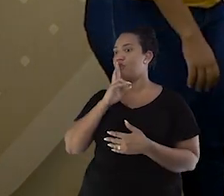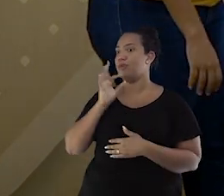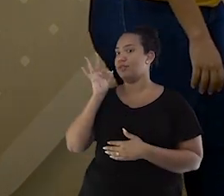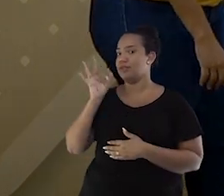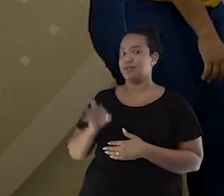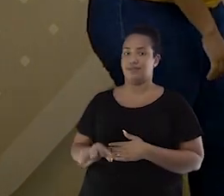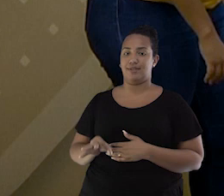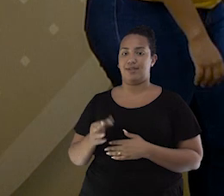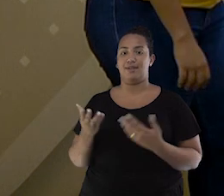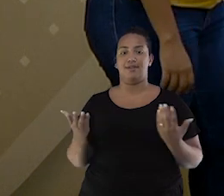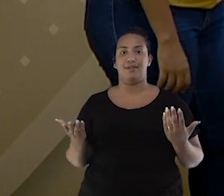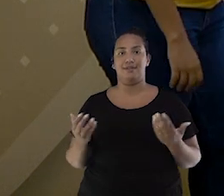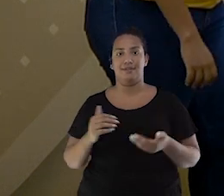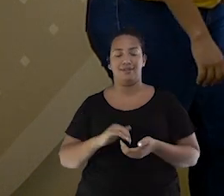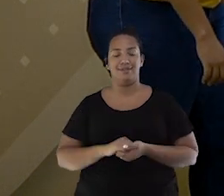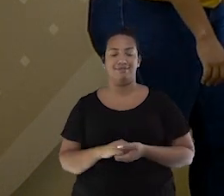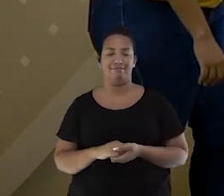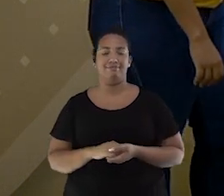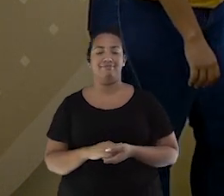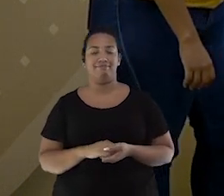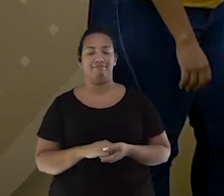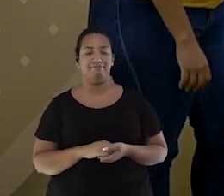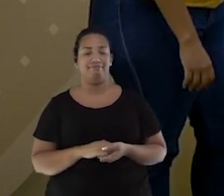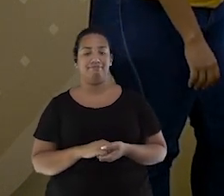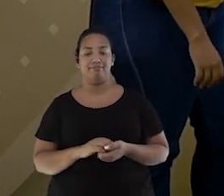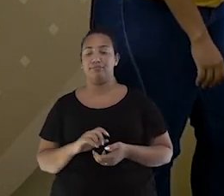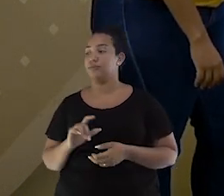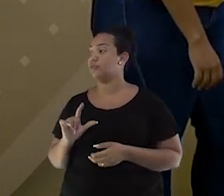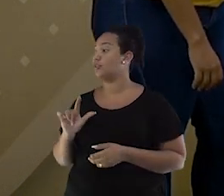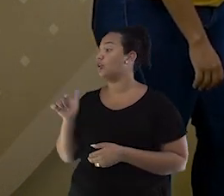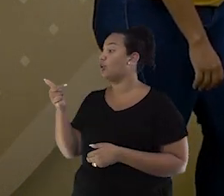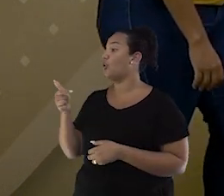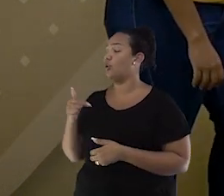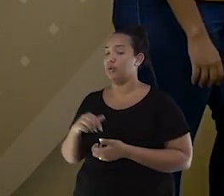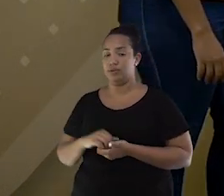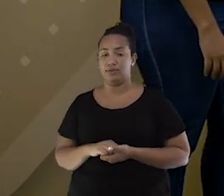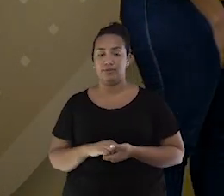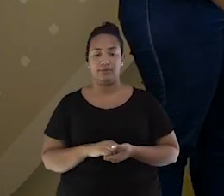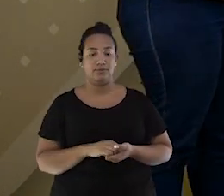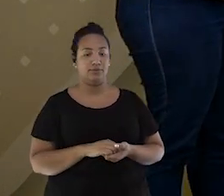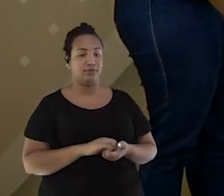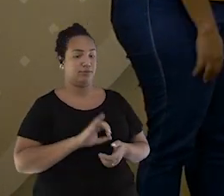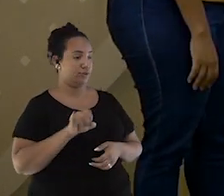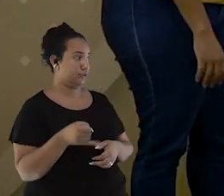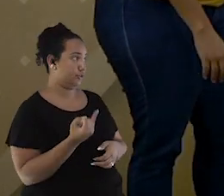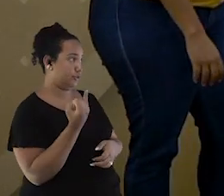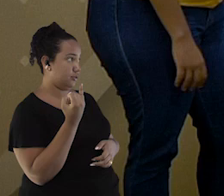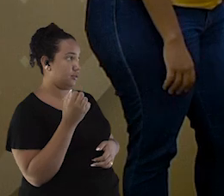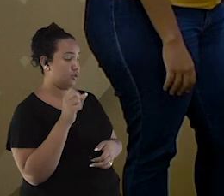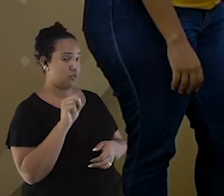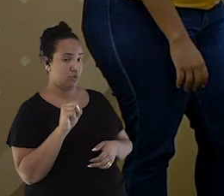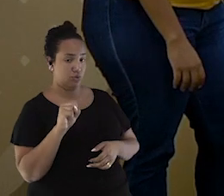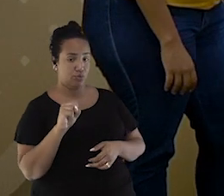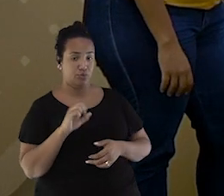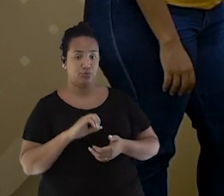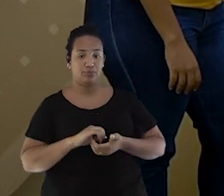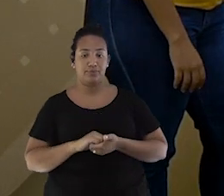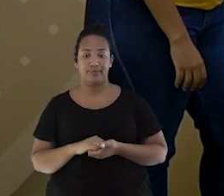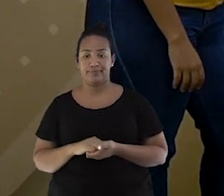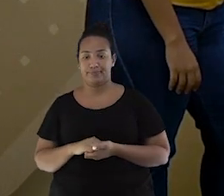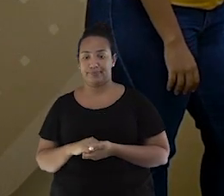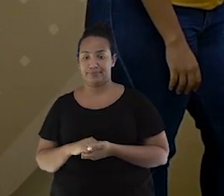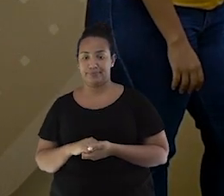tempo vai acertar esse navio? Próximo, Bia. Vai. Sorte, sorte, sorte. J8. J8.